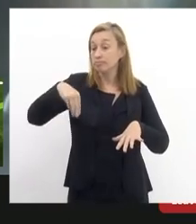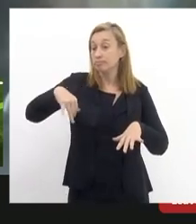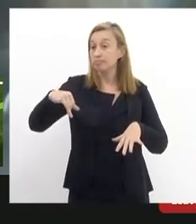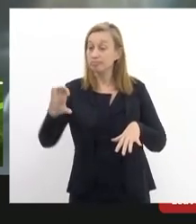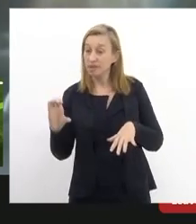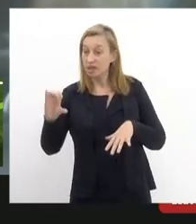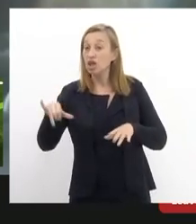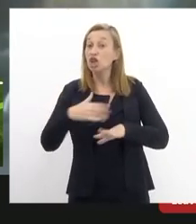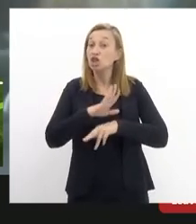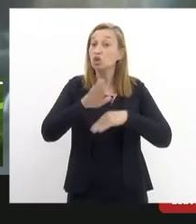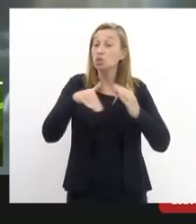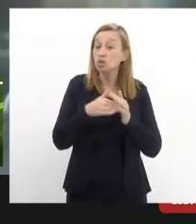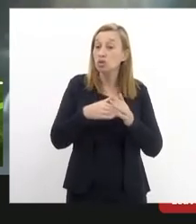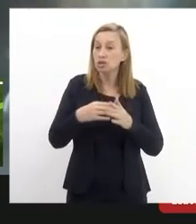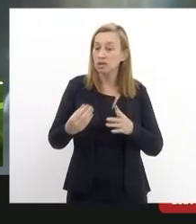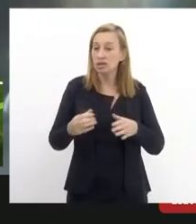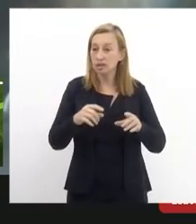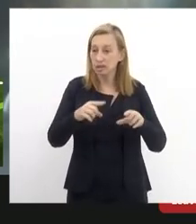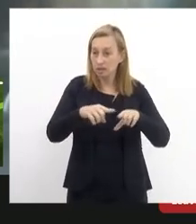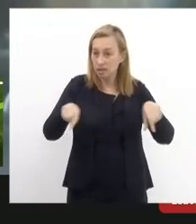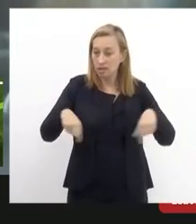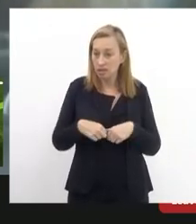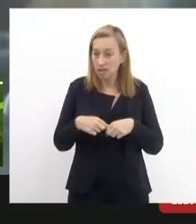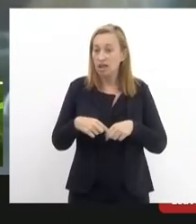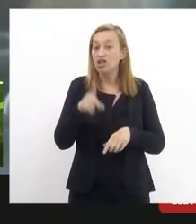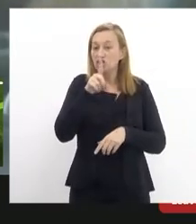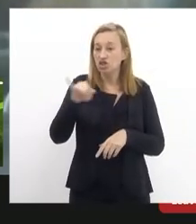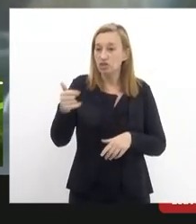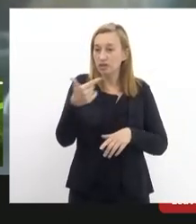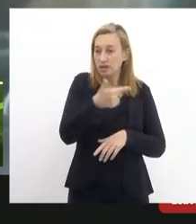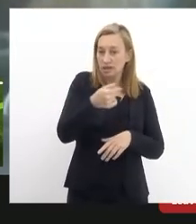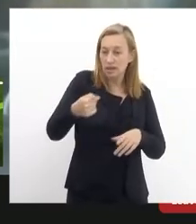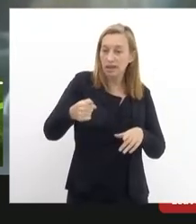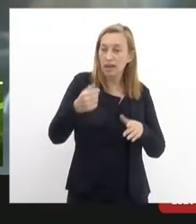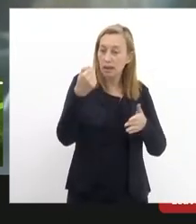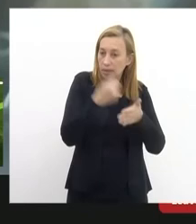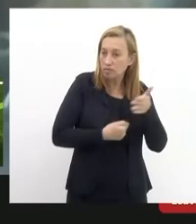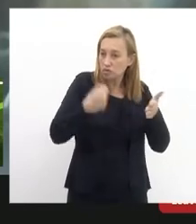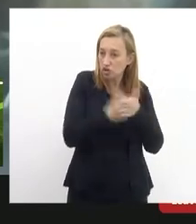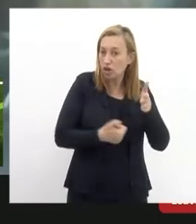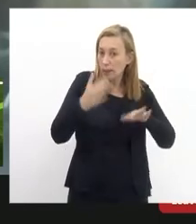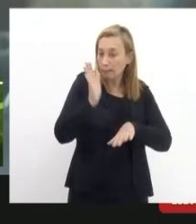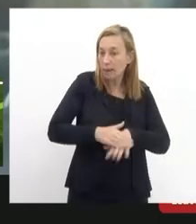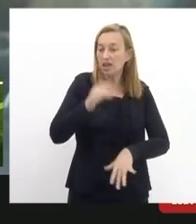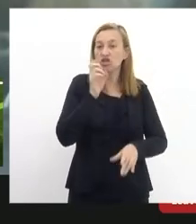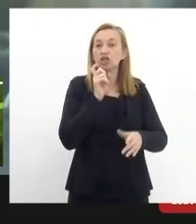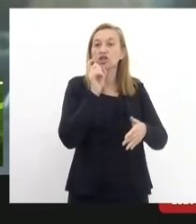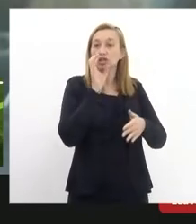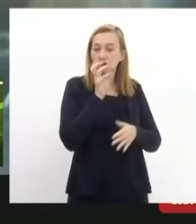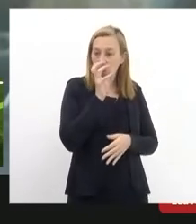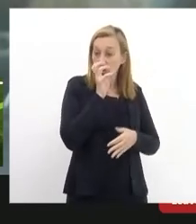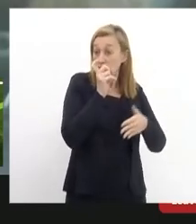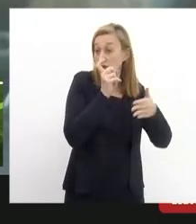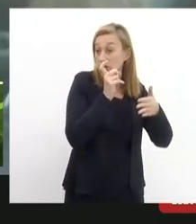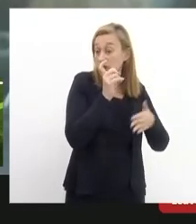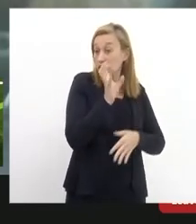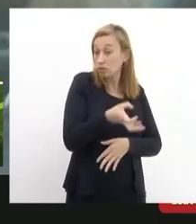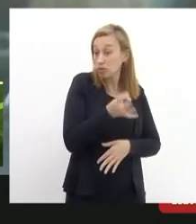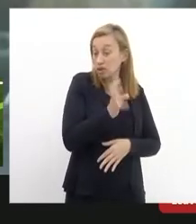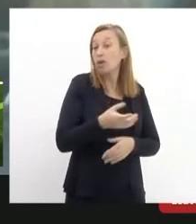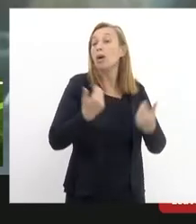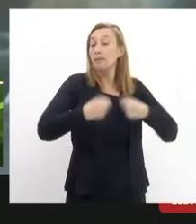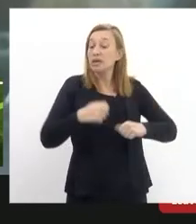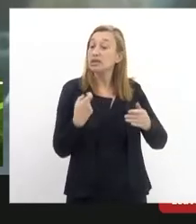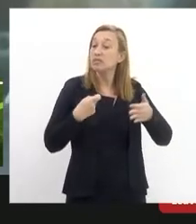sala no dia 27 é mais um dia de resistência é mais um dia de denúncia porque nós precisamos denunciar